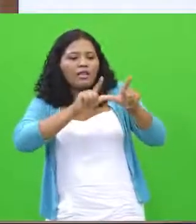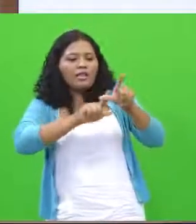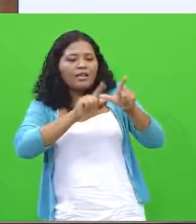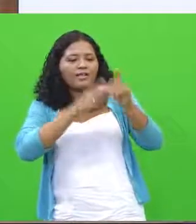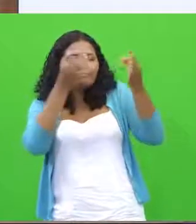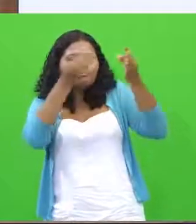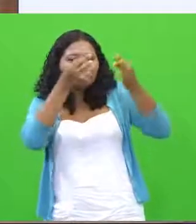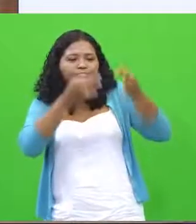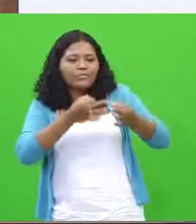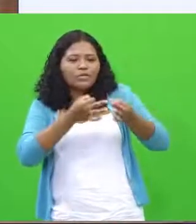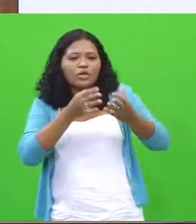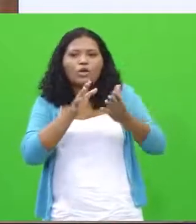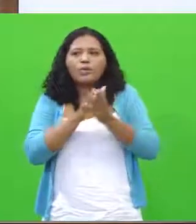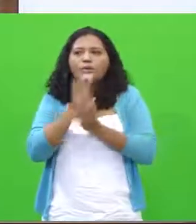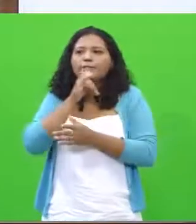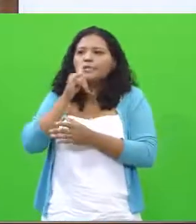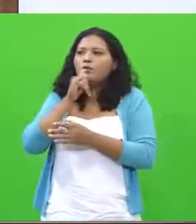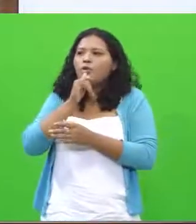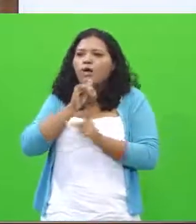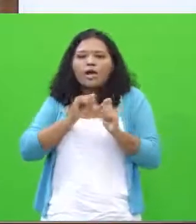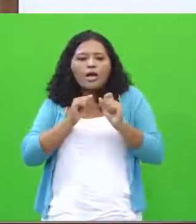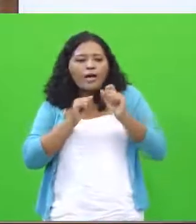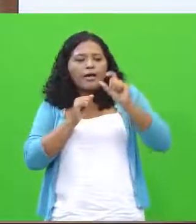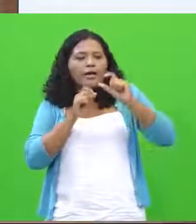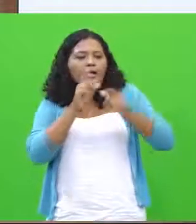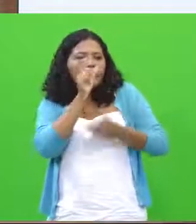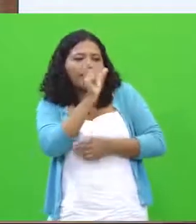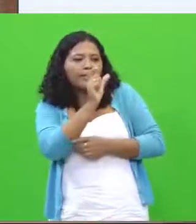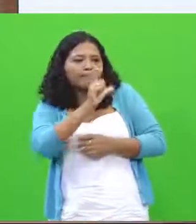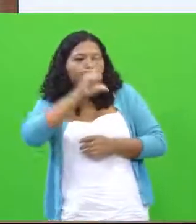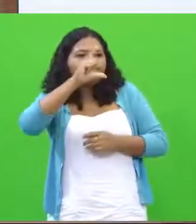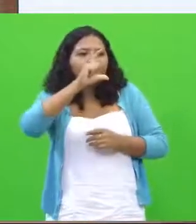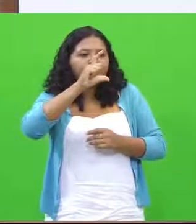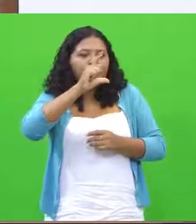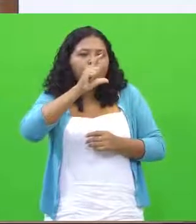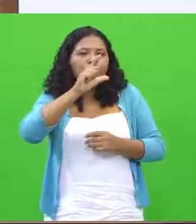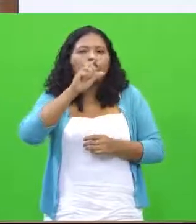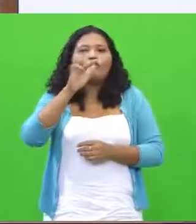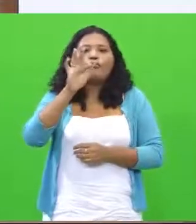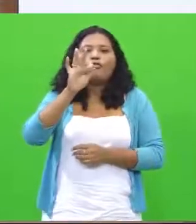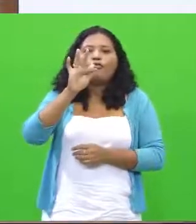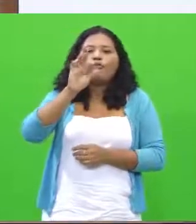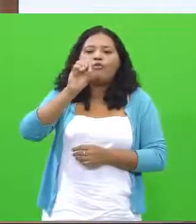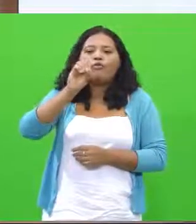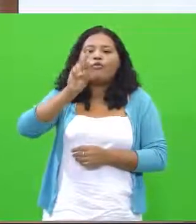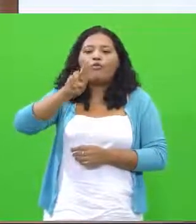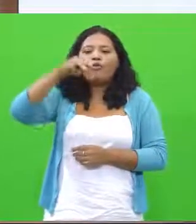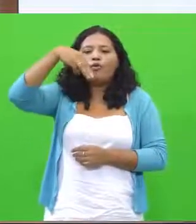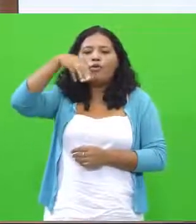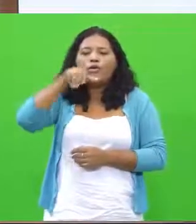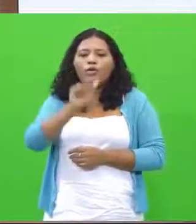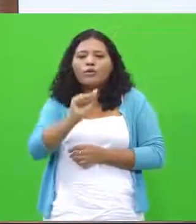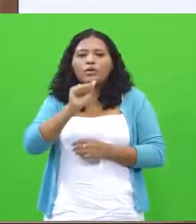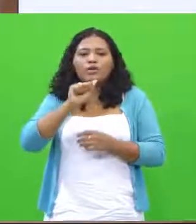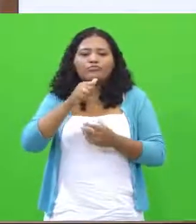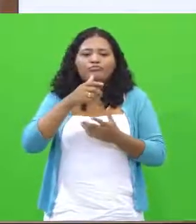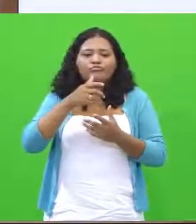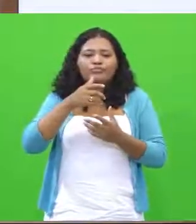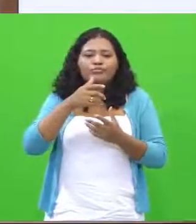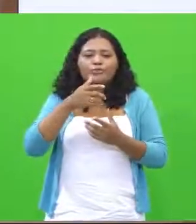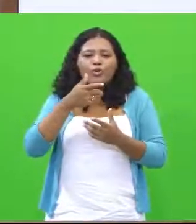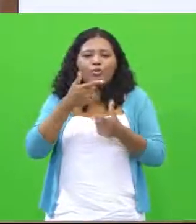letra de forma não condena ele não condena se você tem a letra inclinada